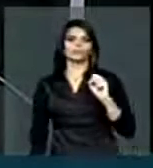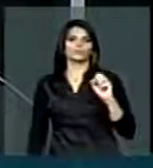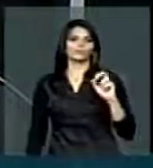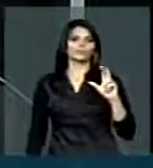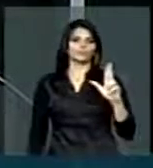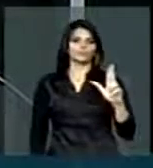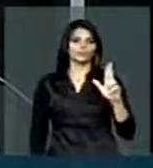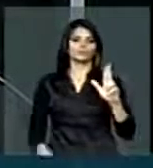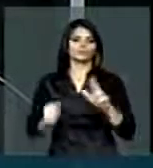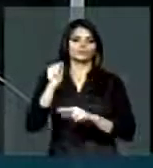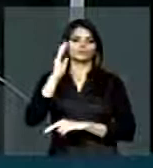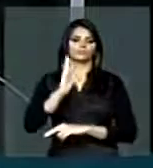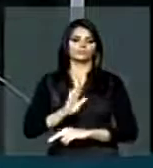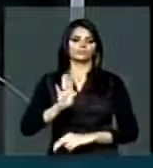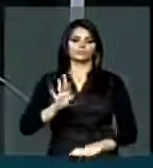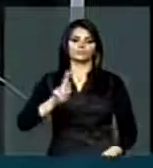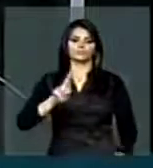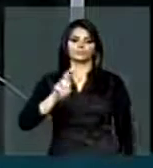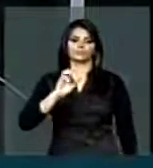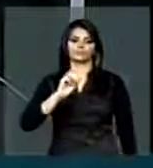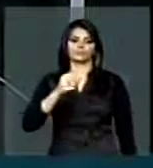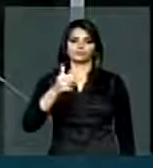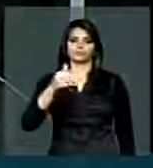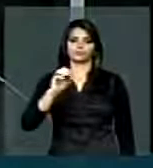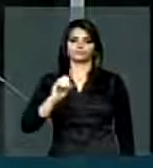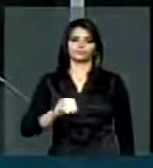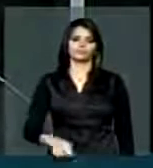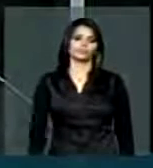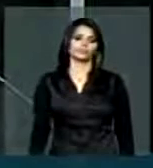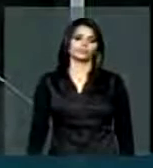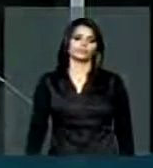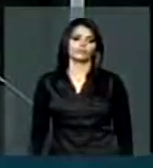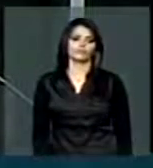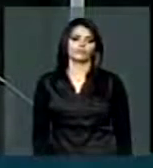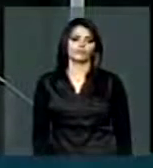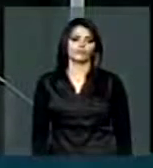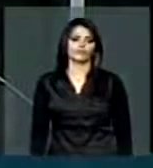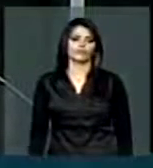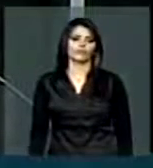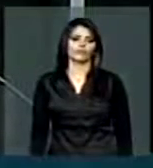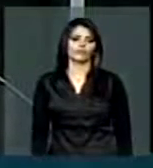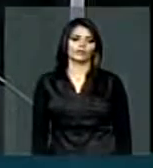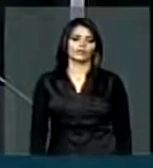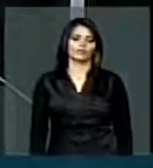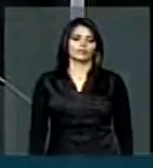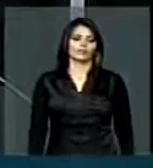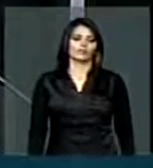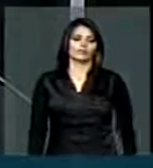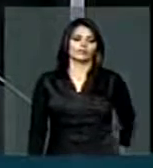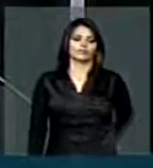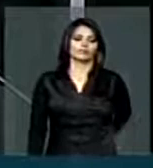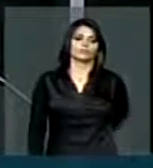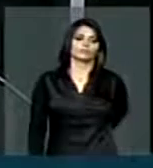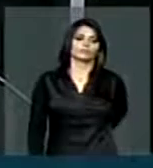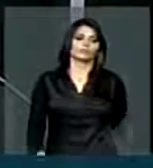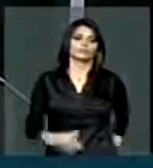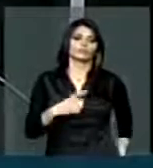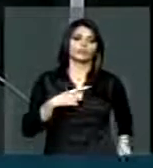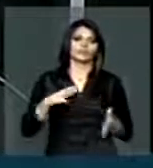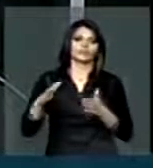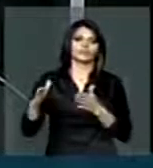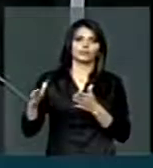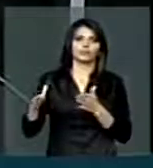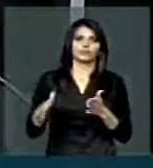através da BR-010, principalmente no trecho onde tem essa